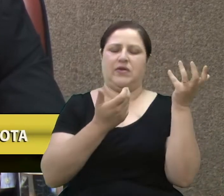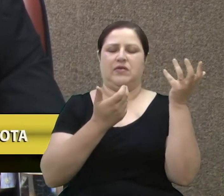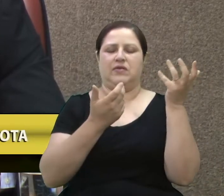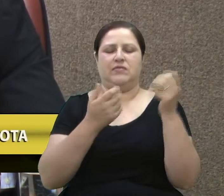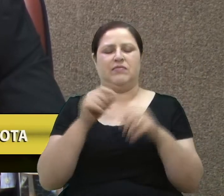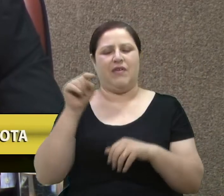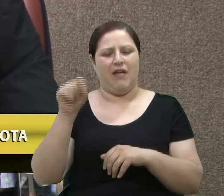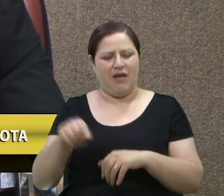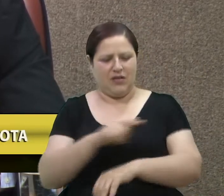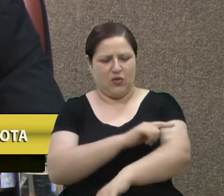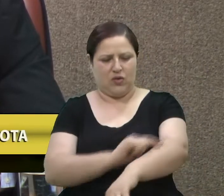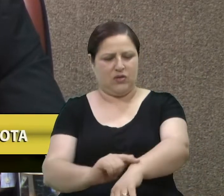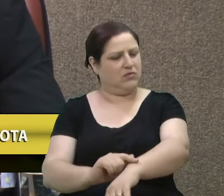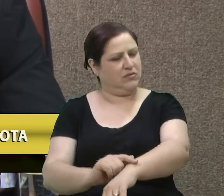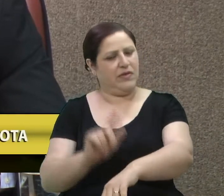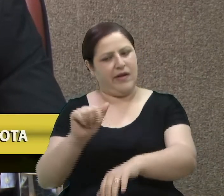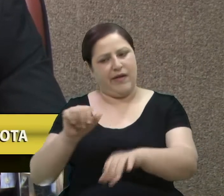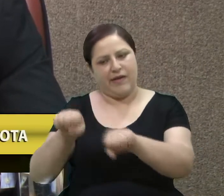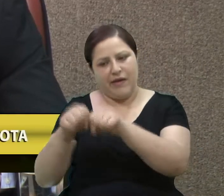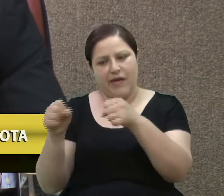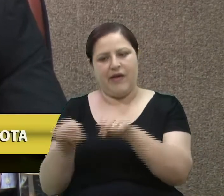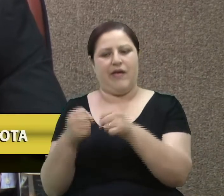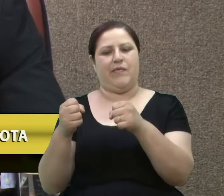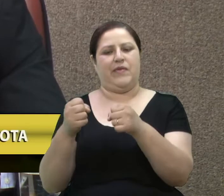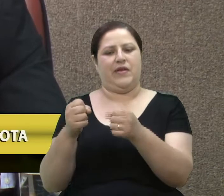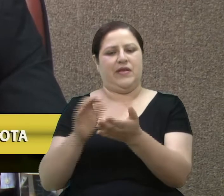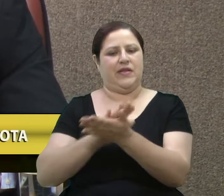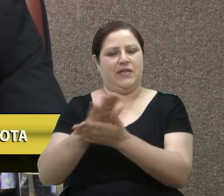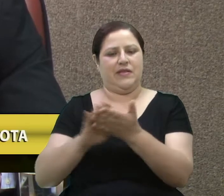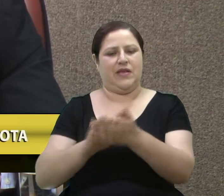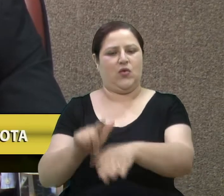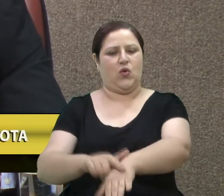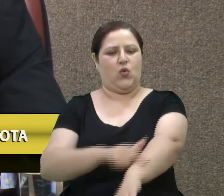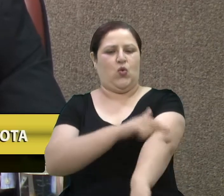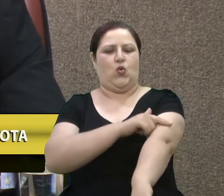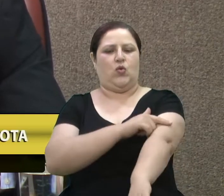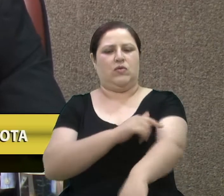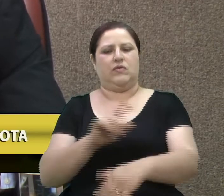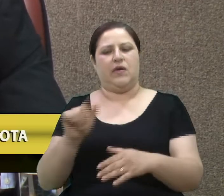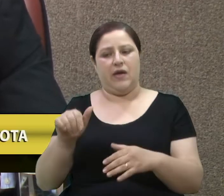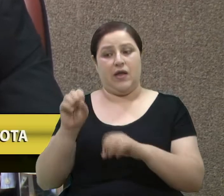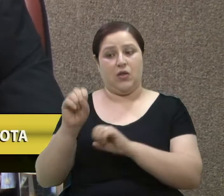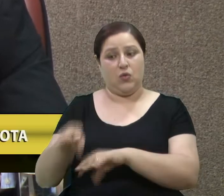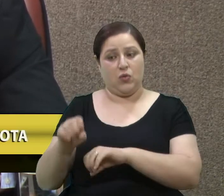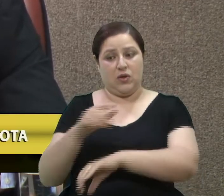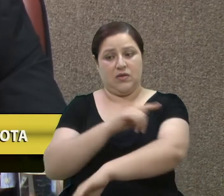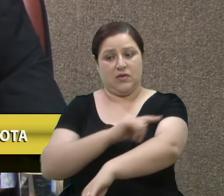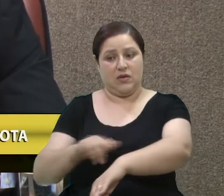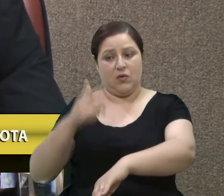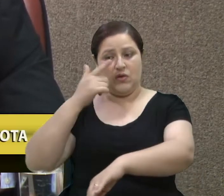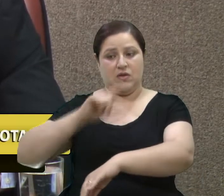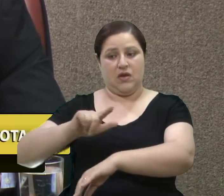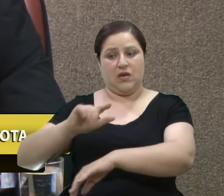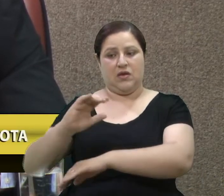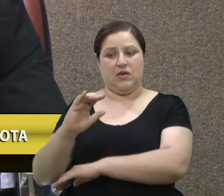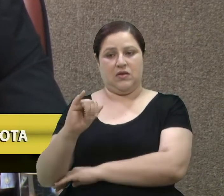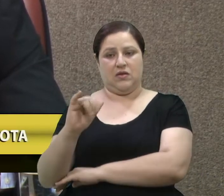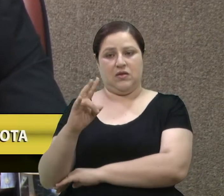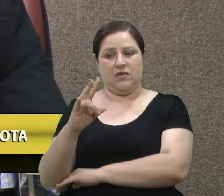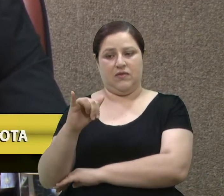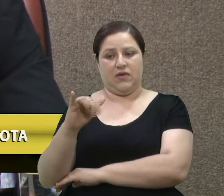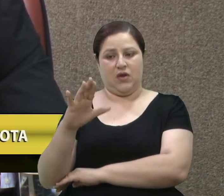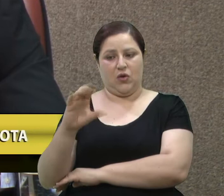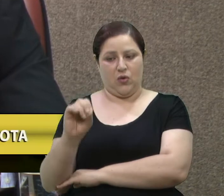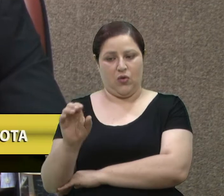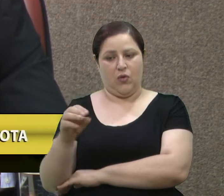é a educação, essa é deseducação. Educação vem de uma escola cívico-militar. Aí vem a educação. Aonde aprende a